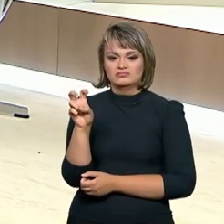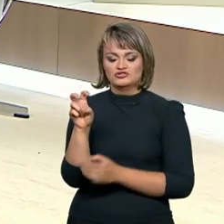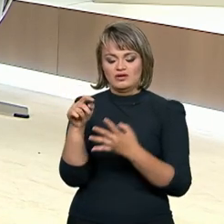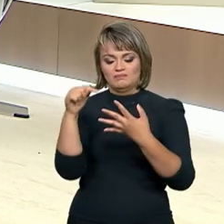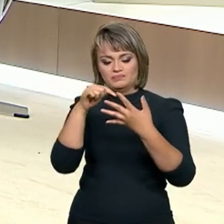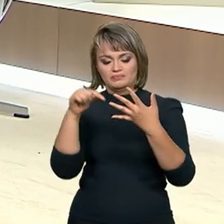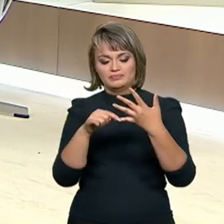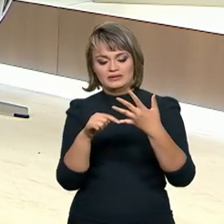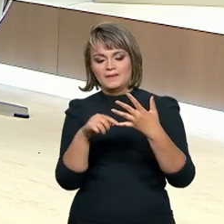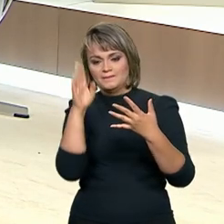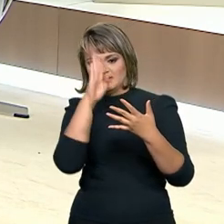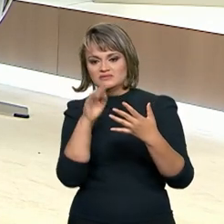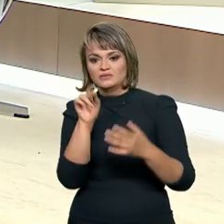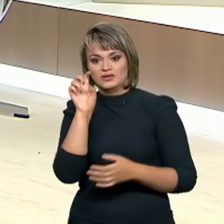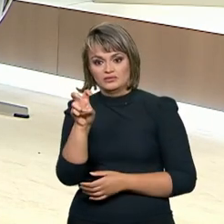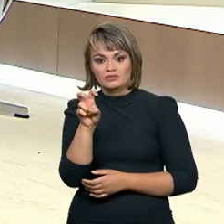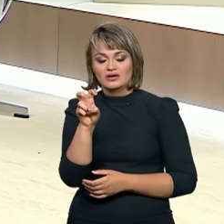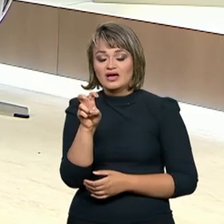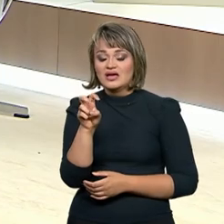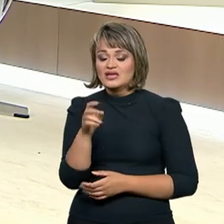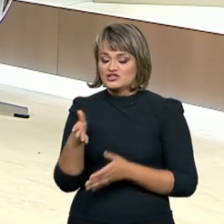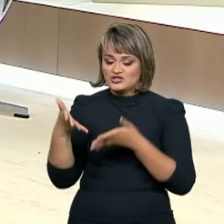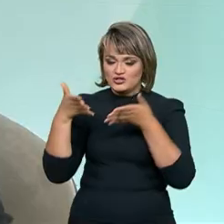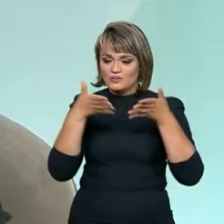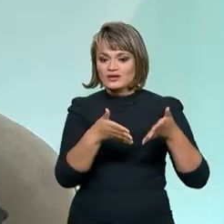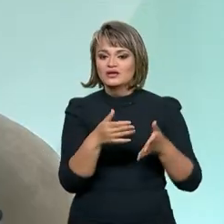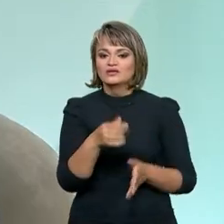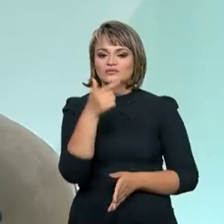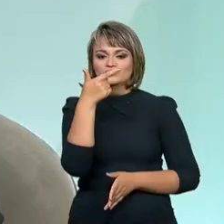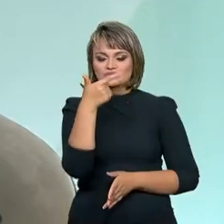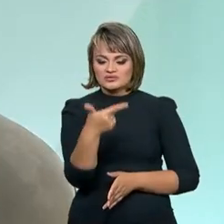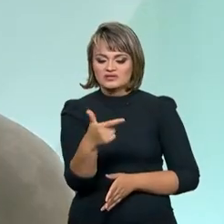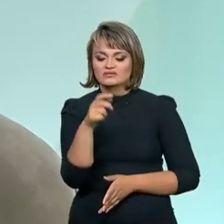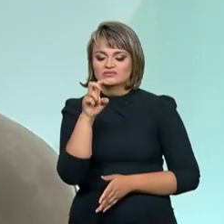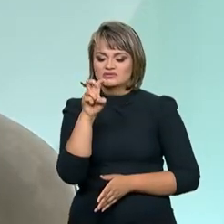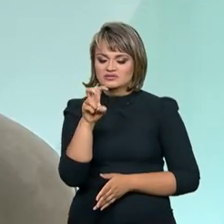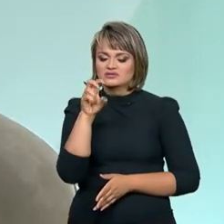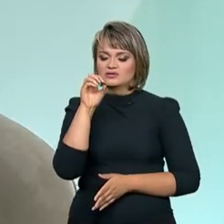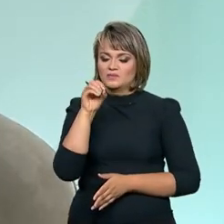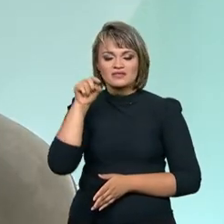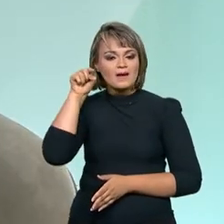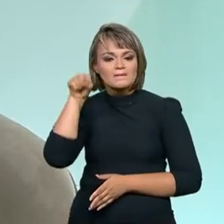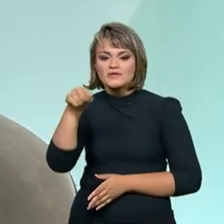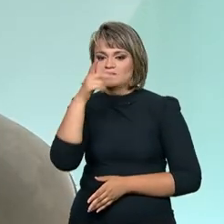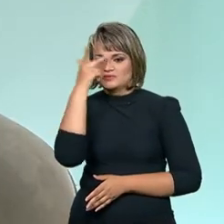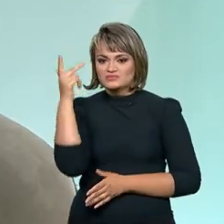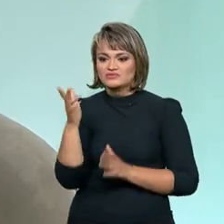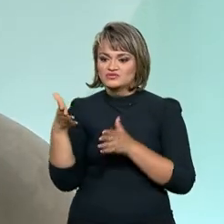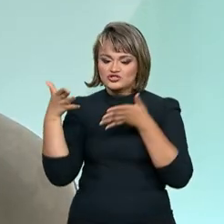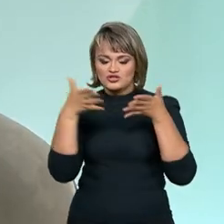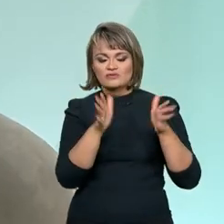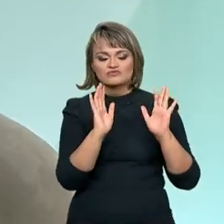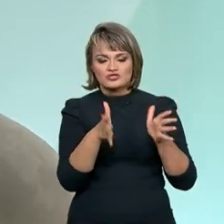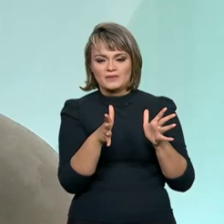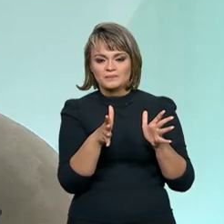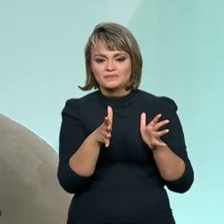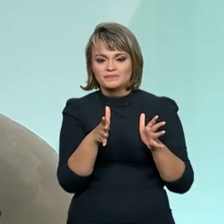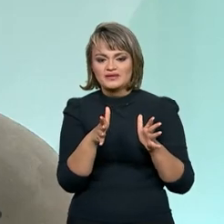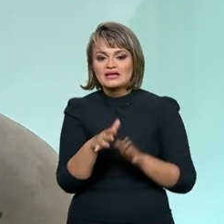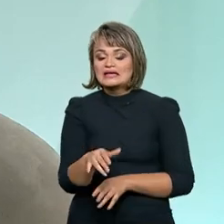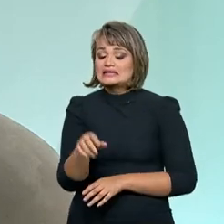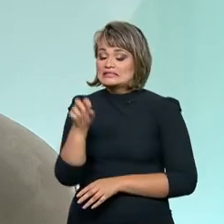nós já recebemos mais de 250 mil imigrantes venezuelanos. Por meio da Operação Acolhida, nós já ultrapassamos 54